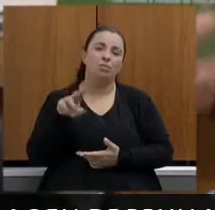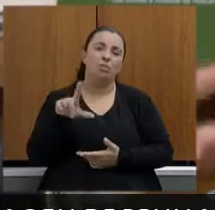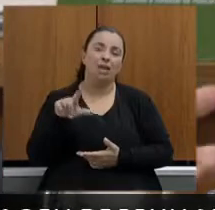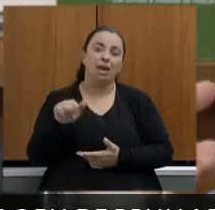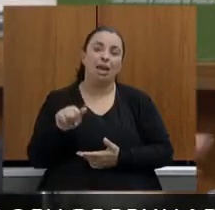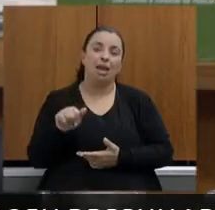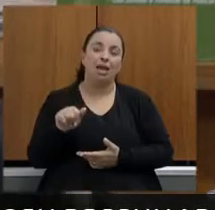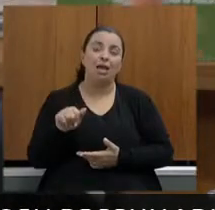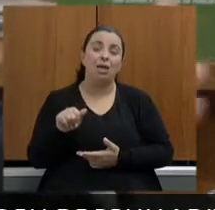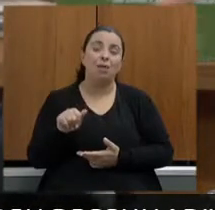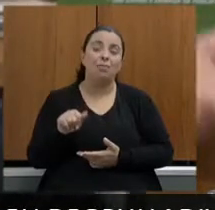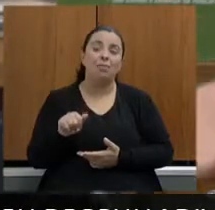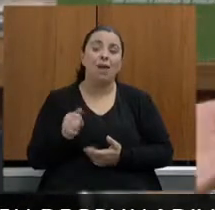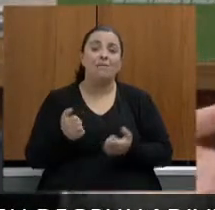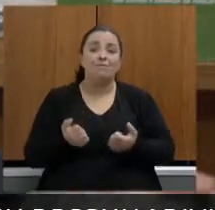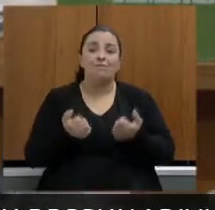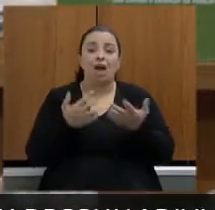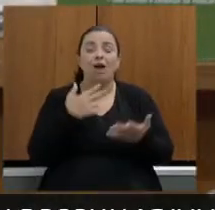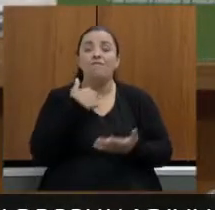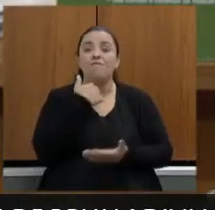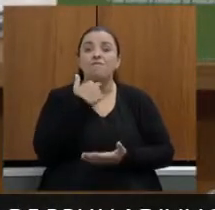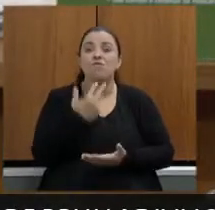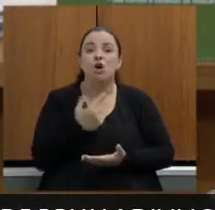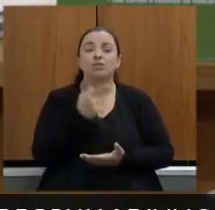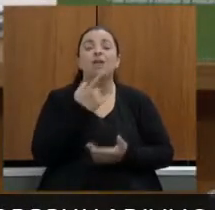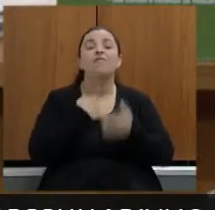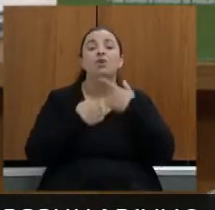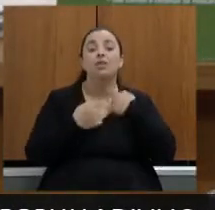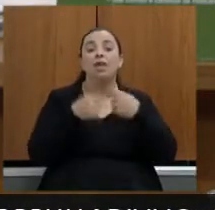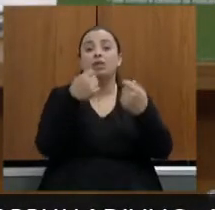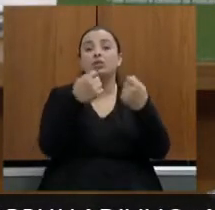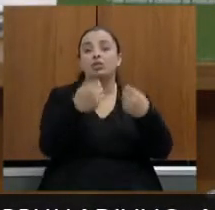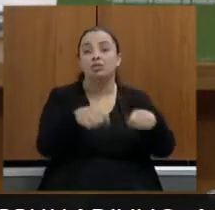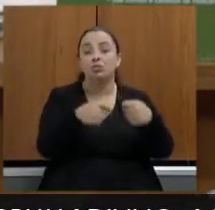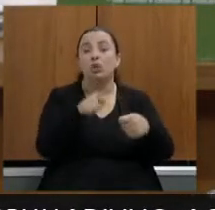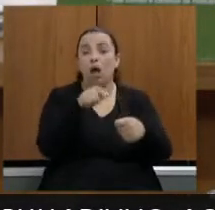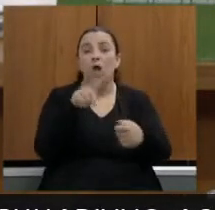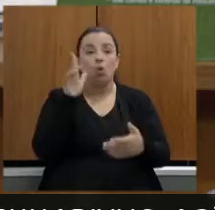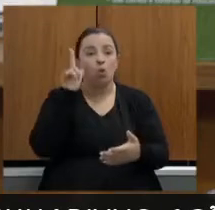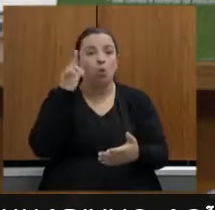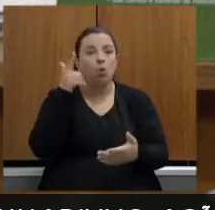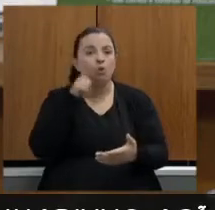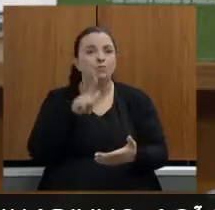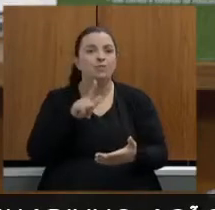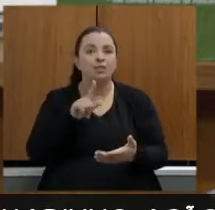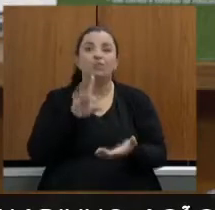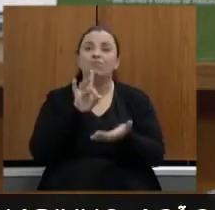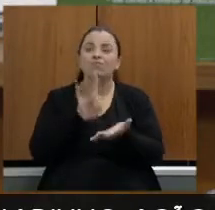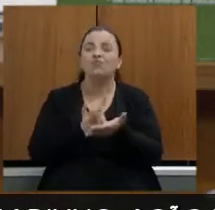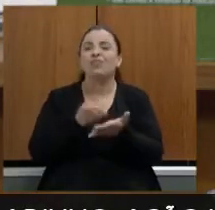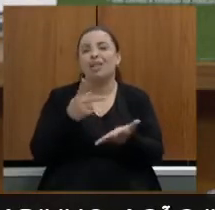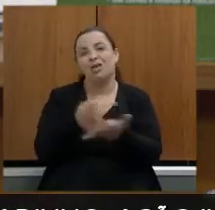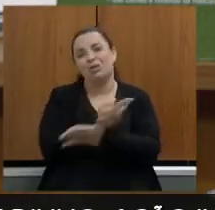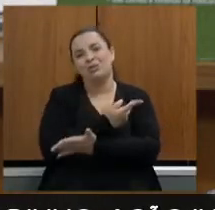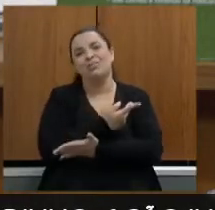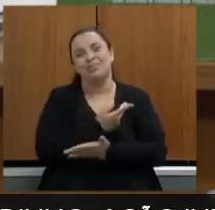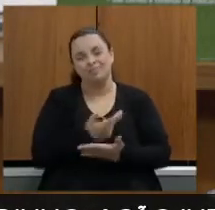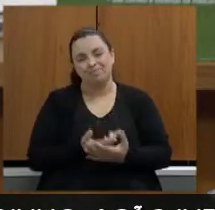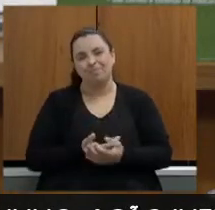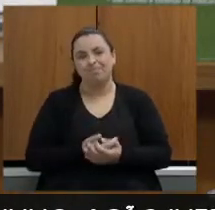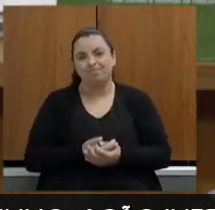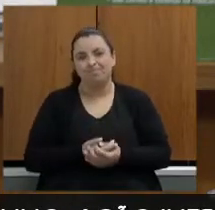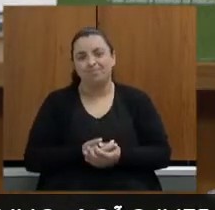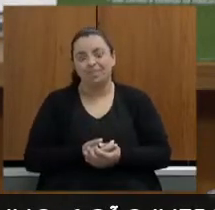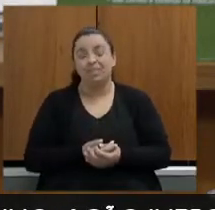materializado efetivamente no cumprimento do acordo então eu também queria fazer esse agradecimento e